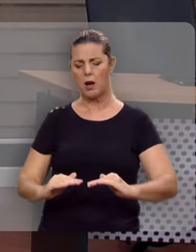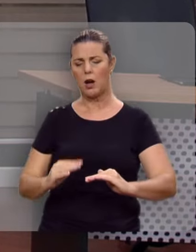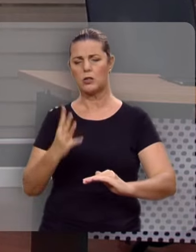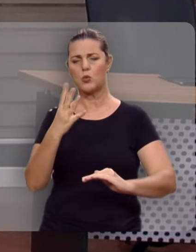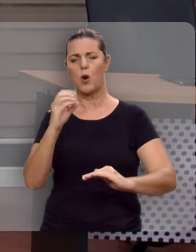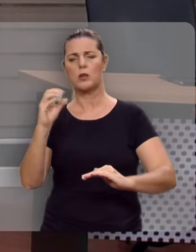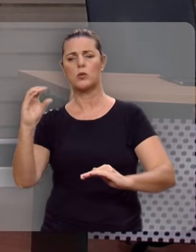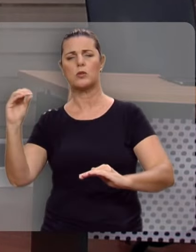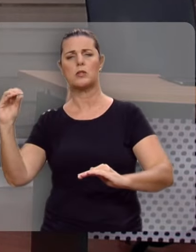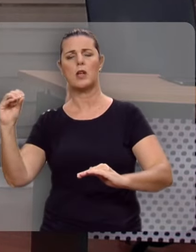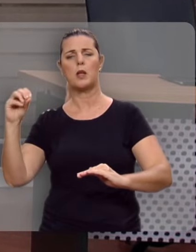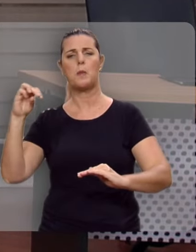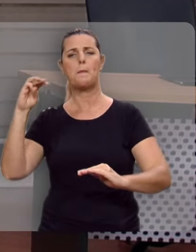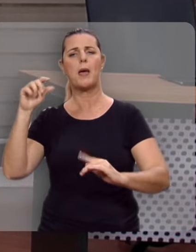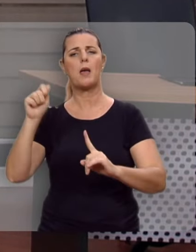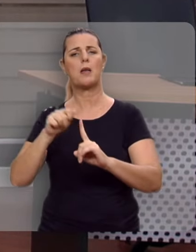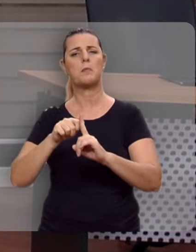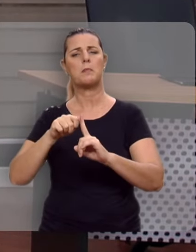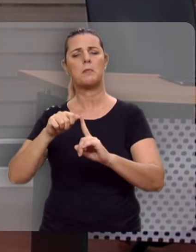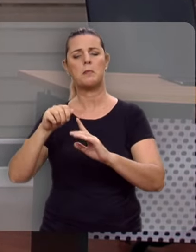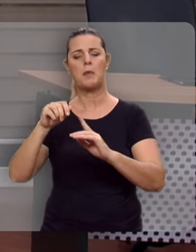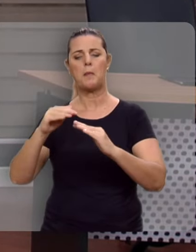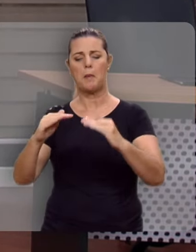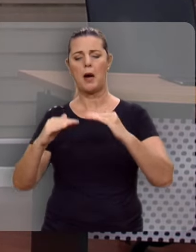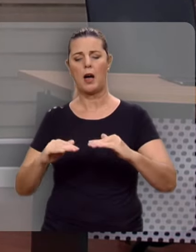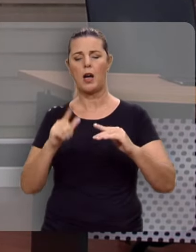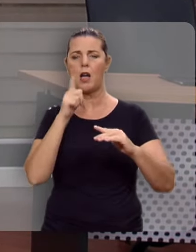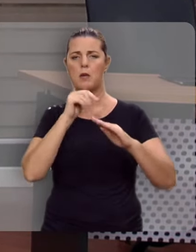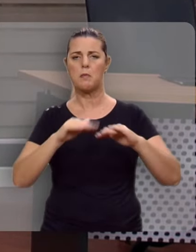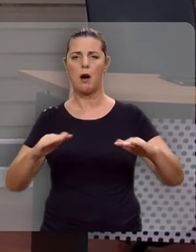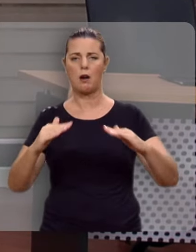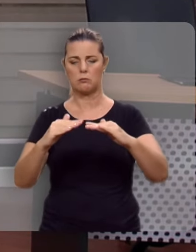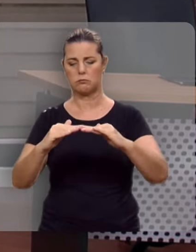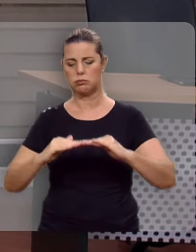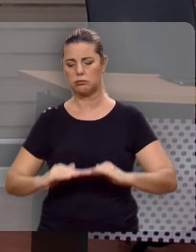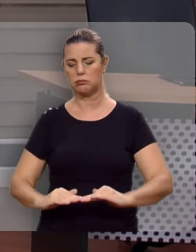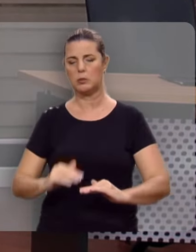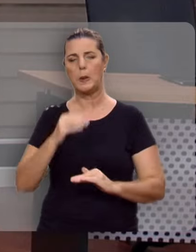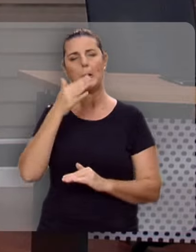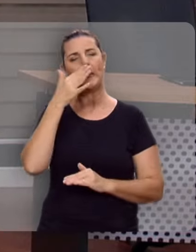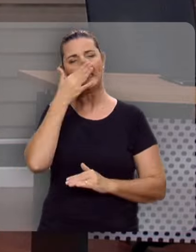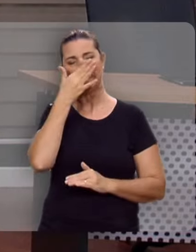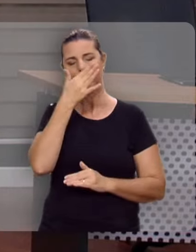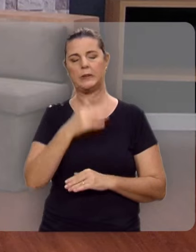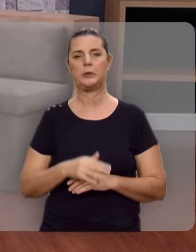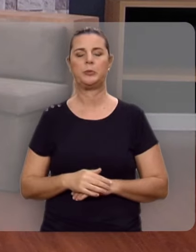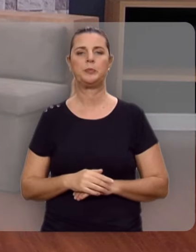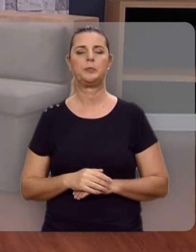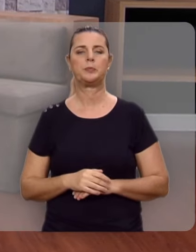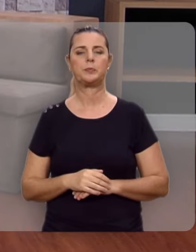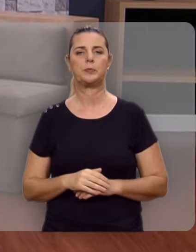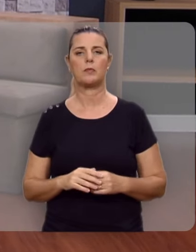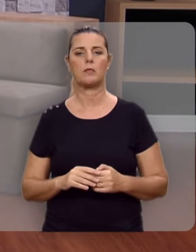metros abaixo do nível do mar mediterrâneo. A cidade